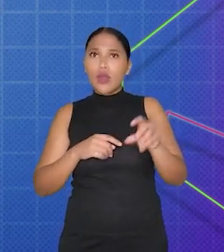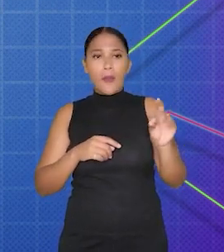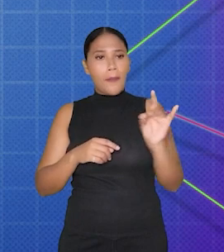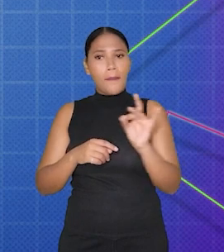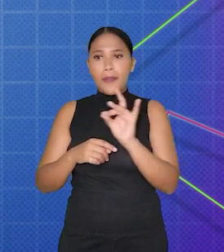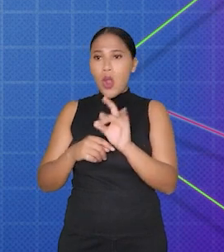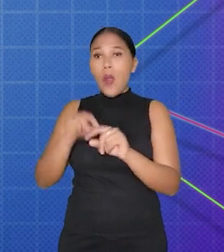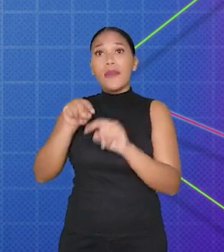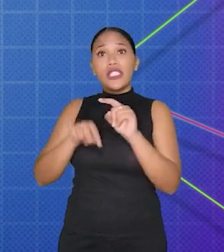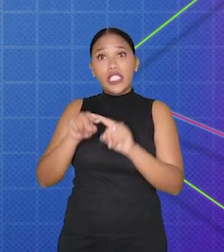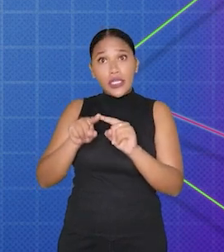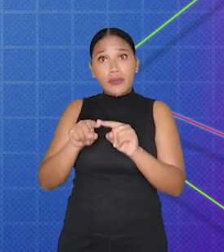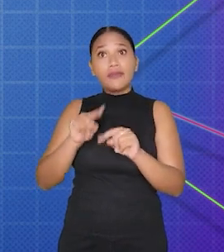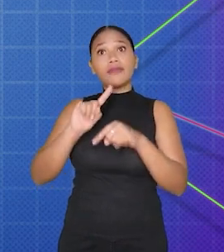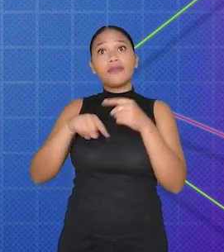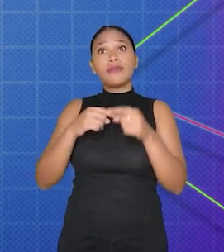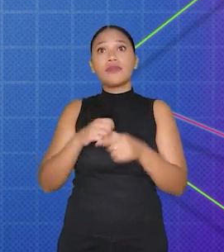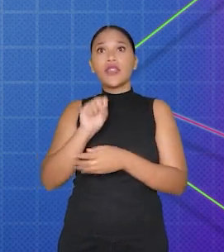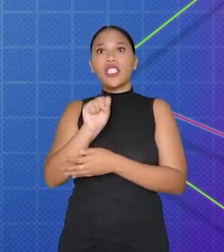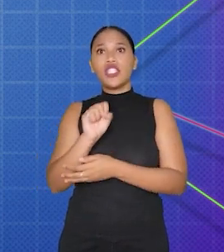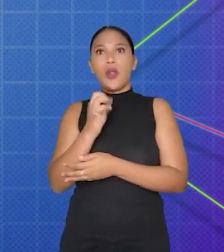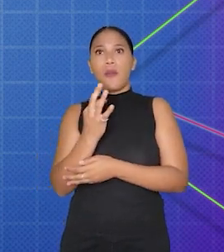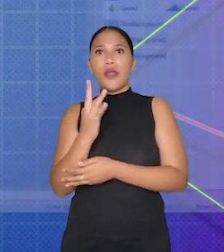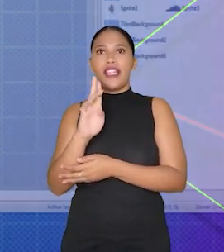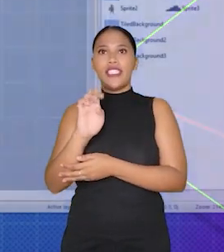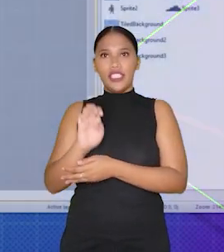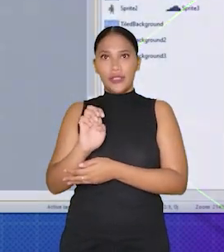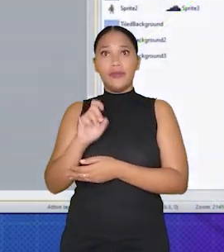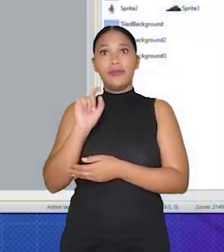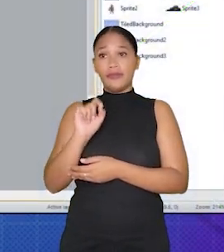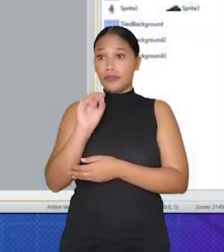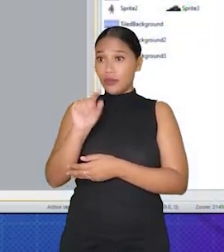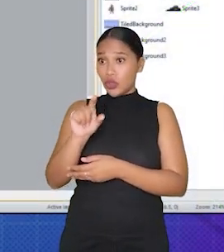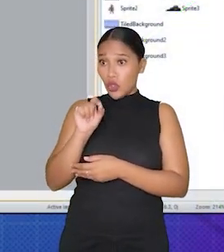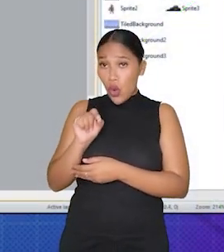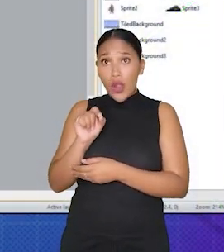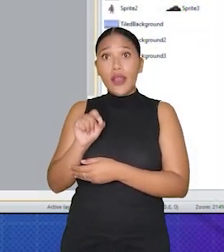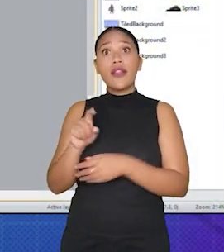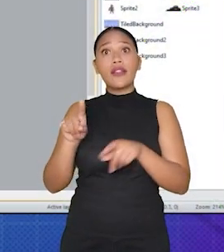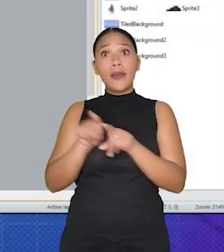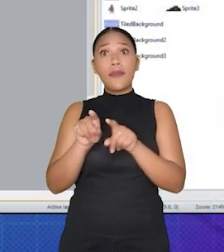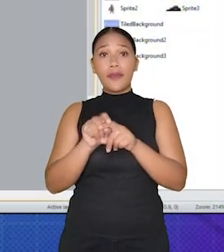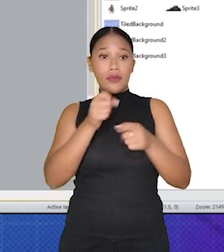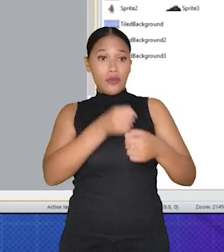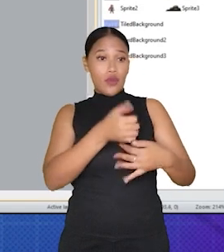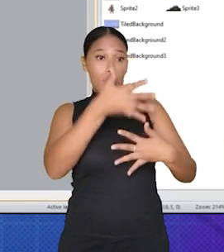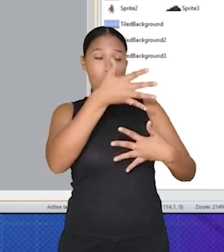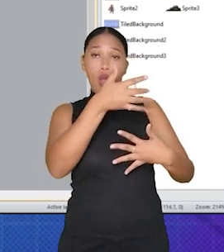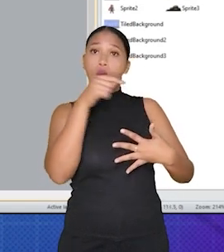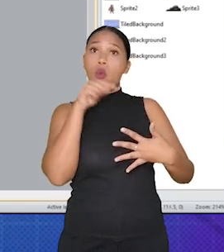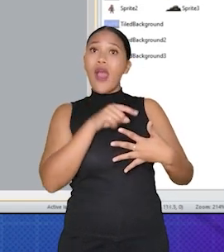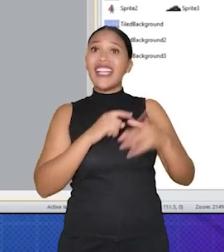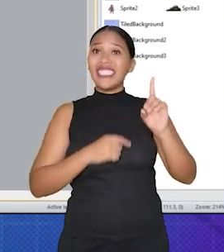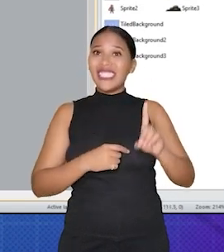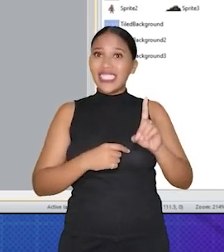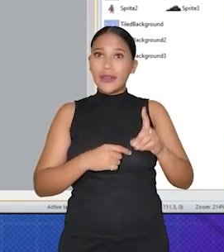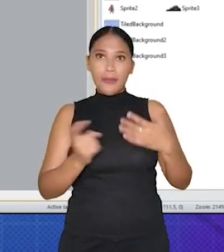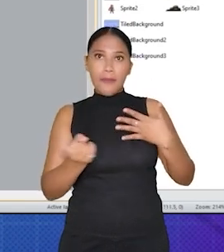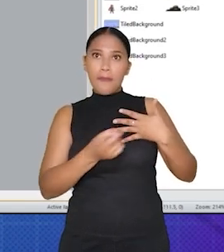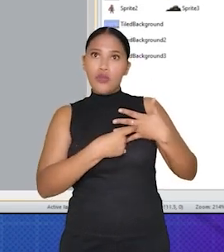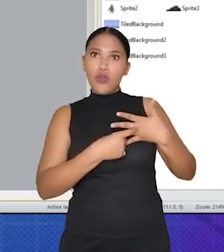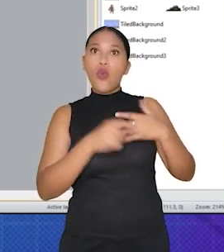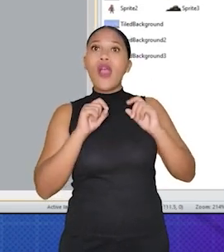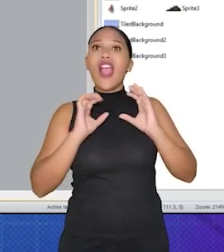selecionando Adicionar Objeto e, em seguida, Sprite. Selecione o sprite do personagem e no painel de propriedades à direita,